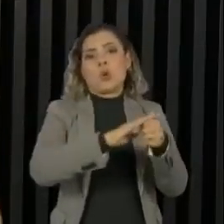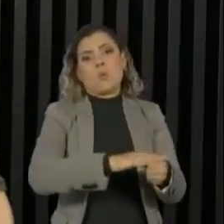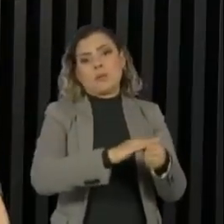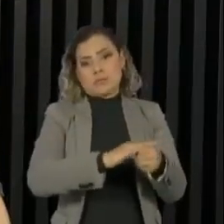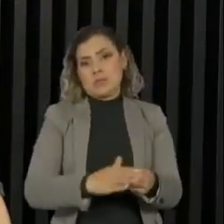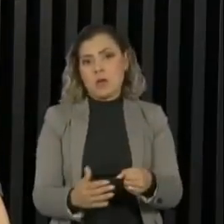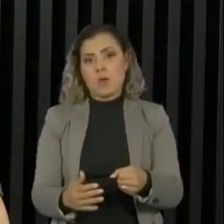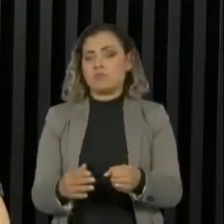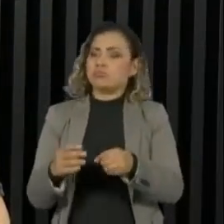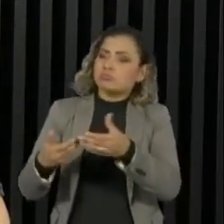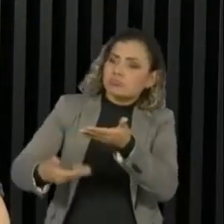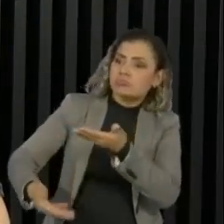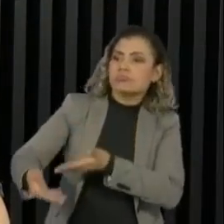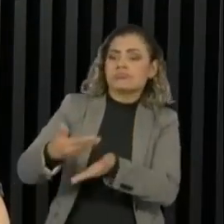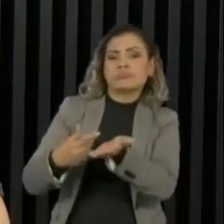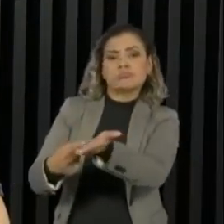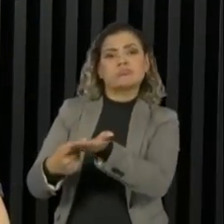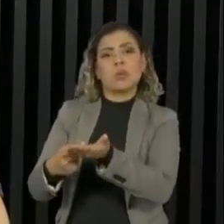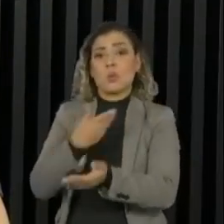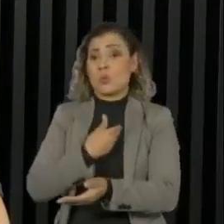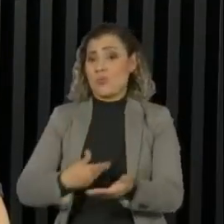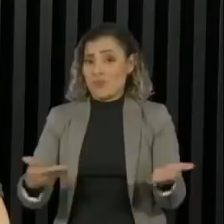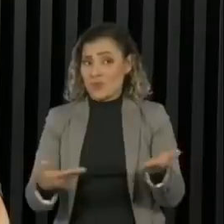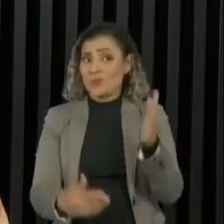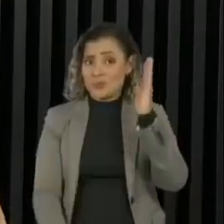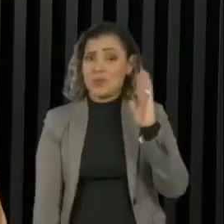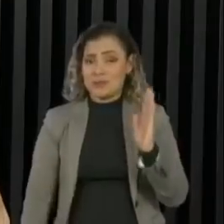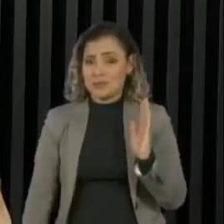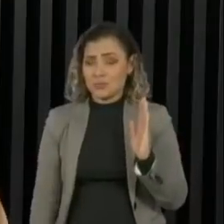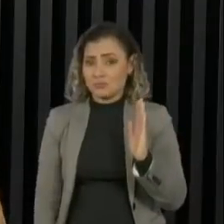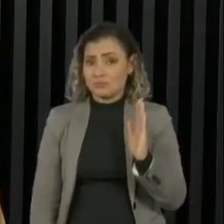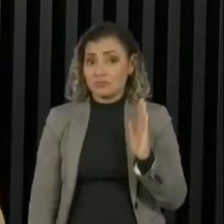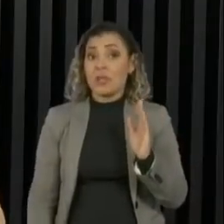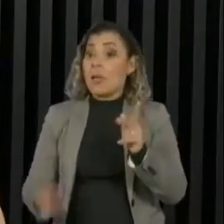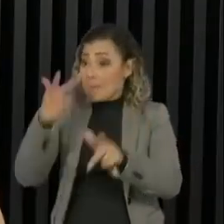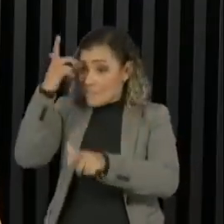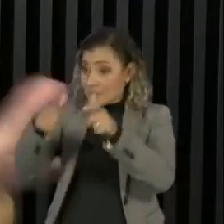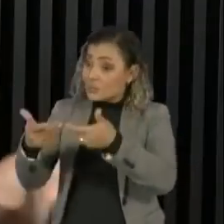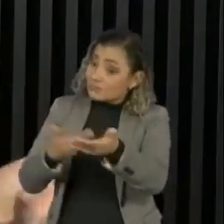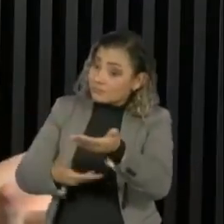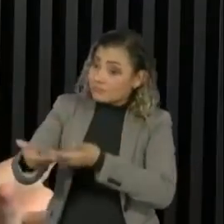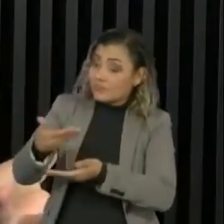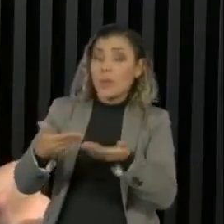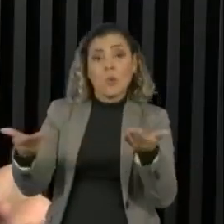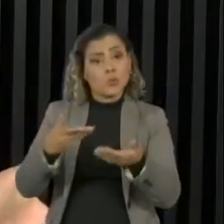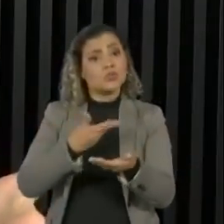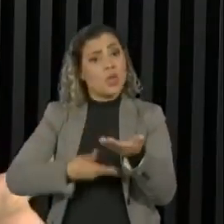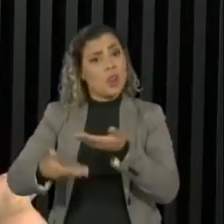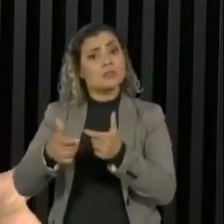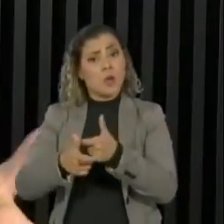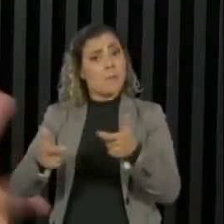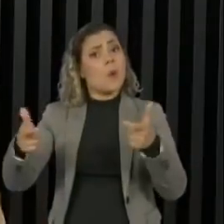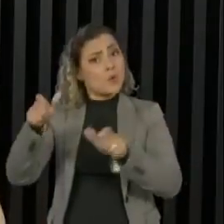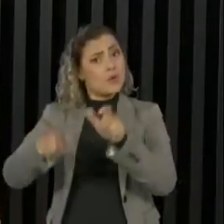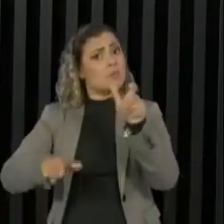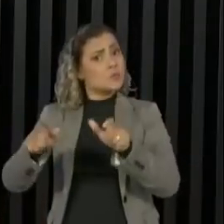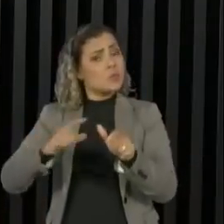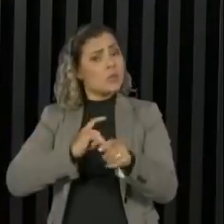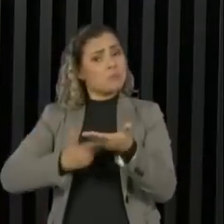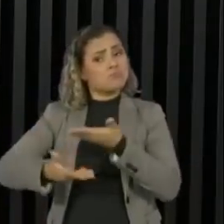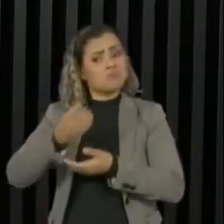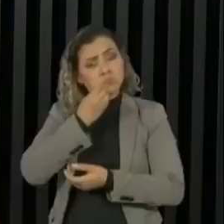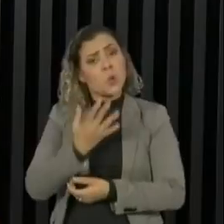gente está vendo no governo brasileiro. E essas pessoas se reaproximaram de mim, hoje em dia eu tenho uma boa relação com a maioria dessas pessoas.